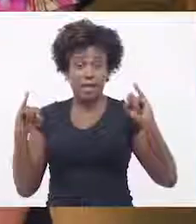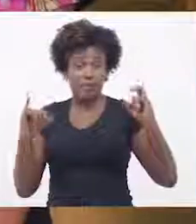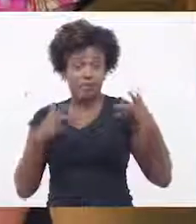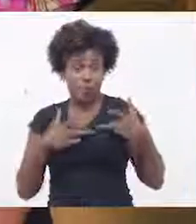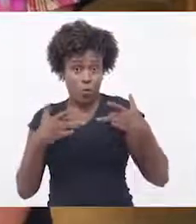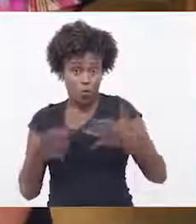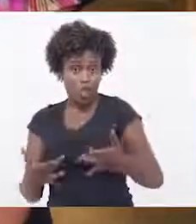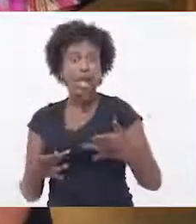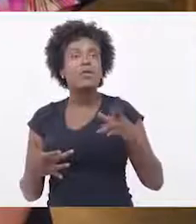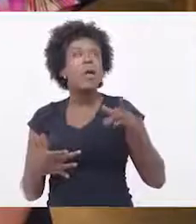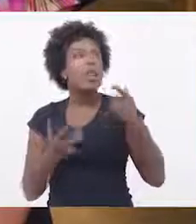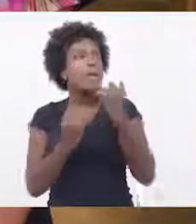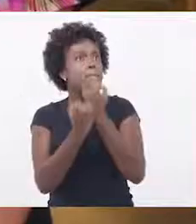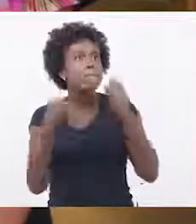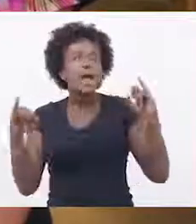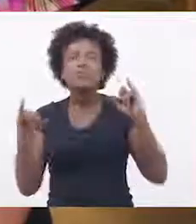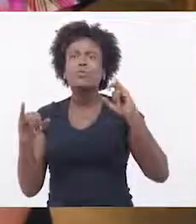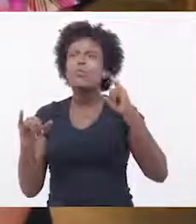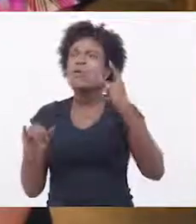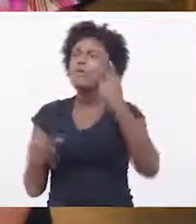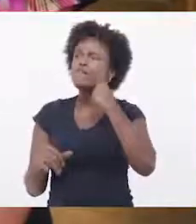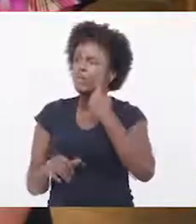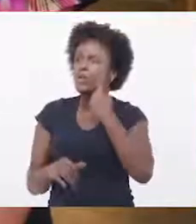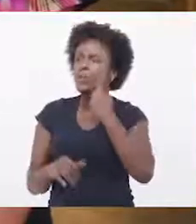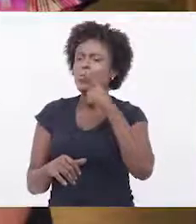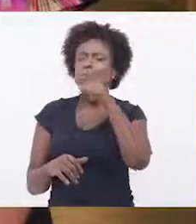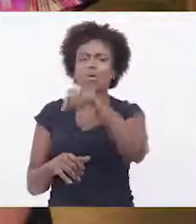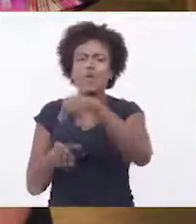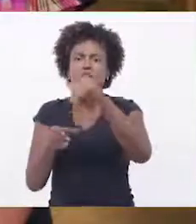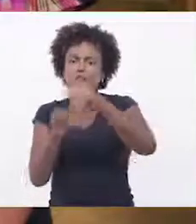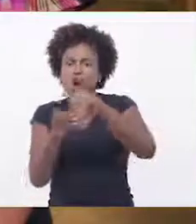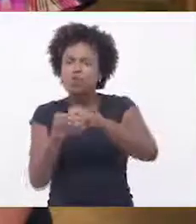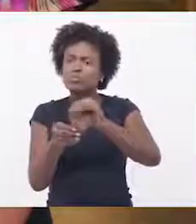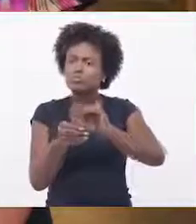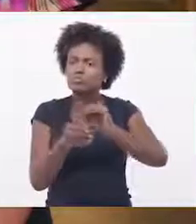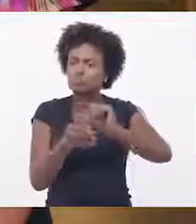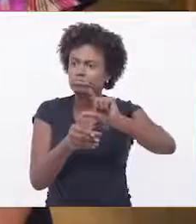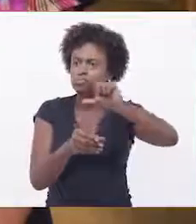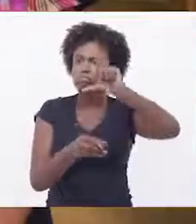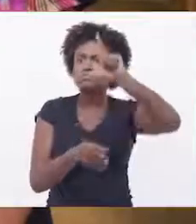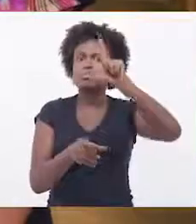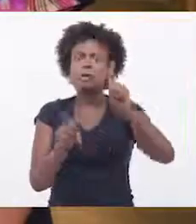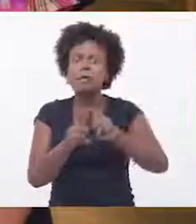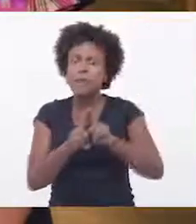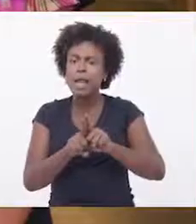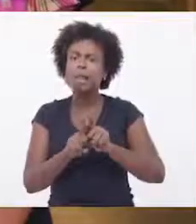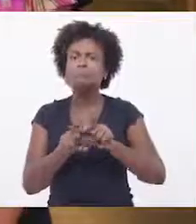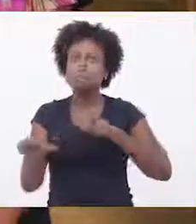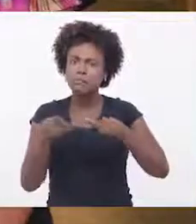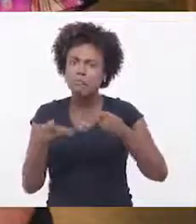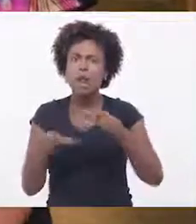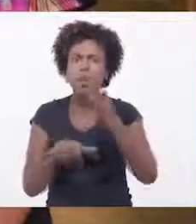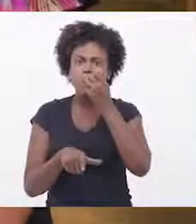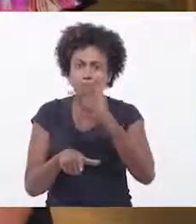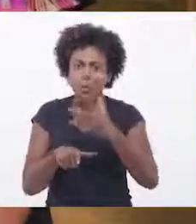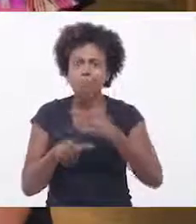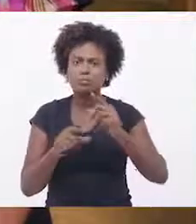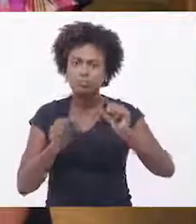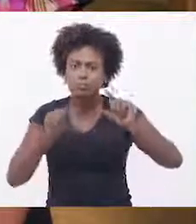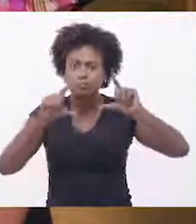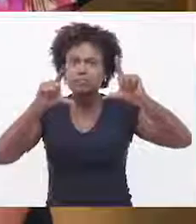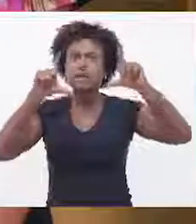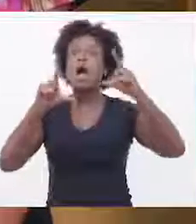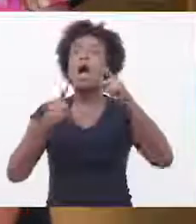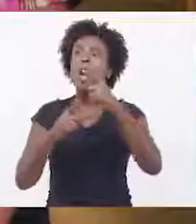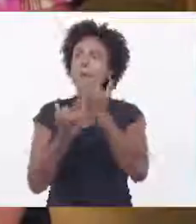uma campanha que a gente vê o impacto do voluntário na campanha, ele vai se sentir muito mais motivado a continuar sendo voluntário, porque ele vê um crescimento dos